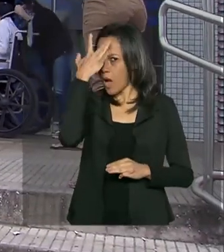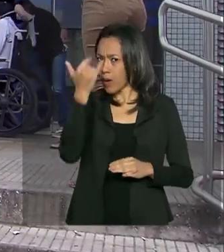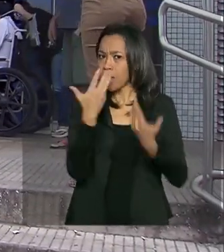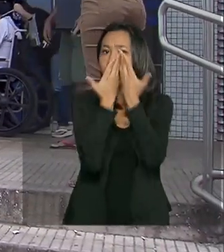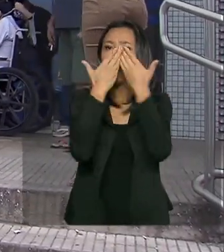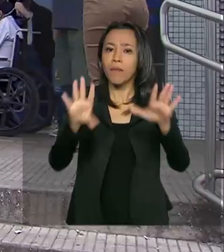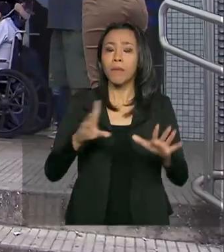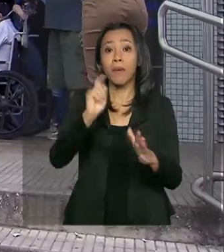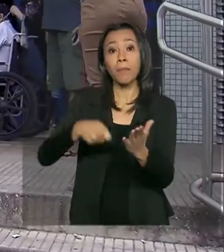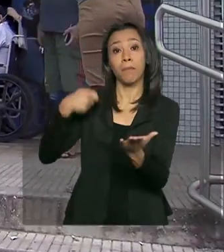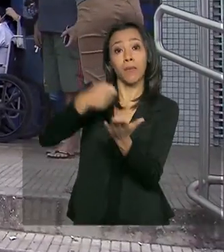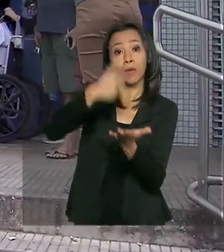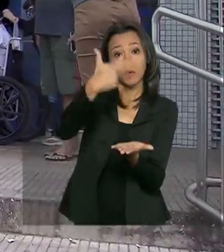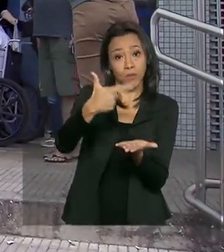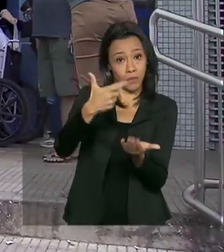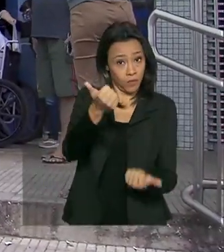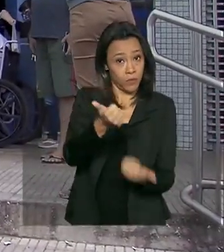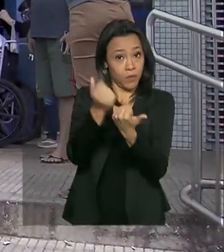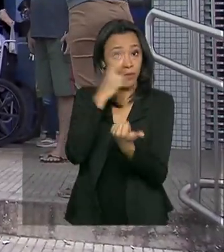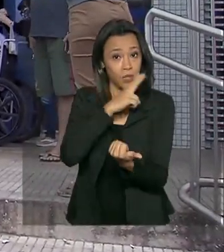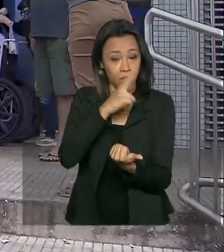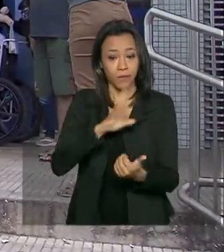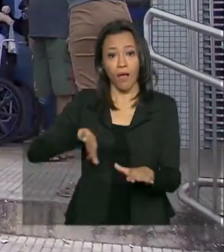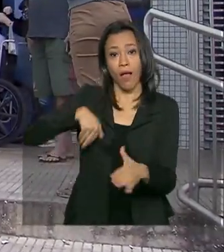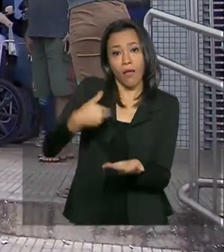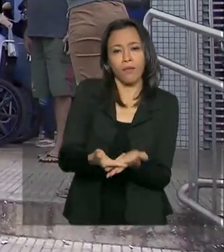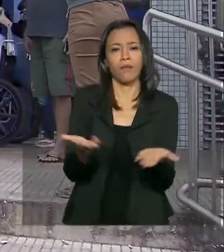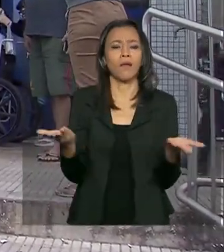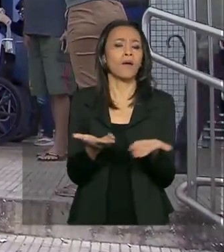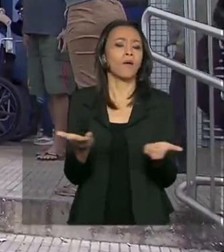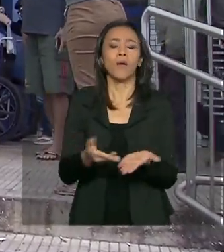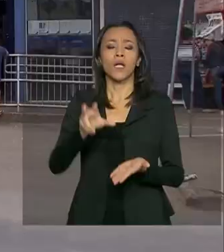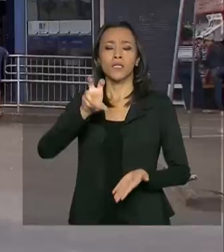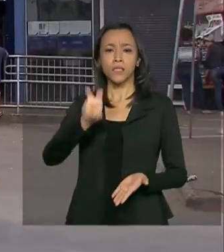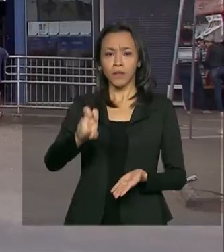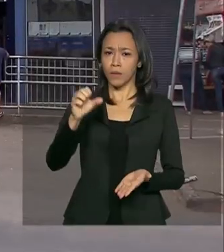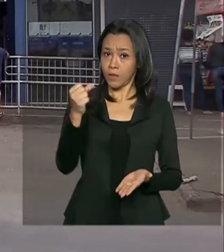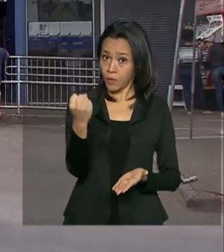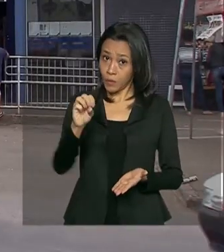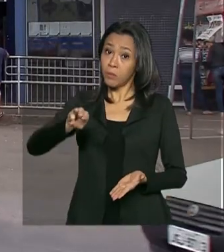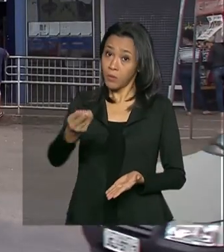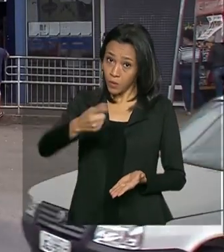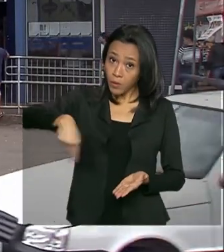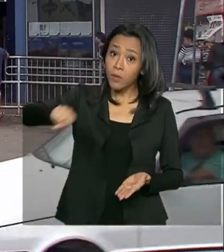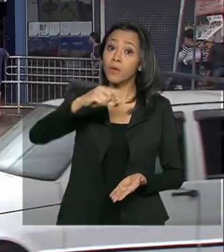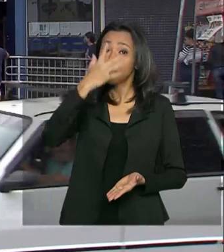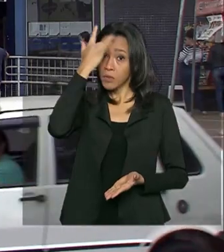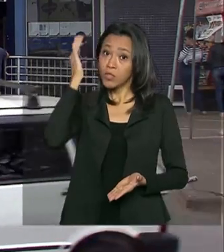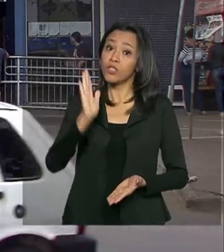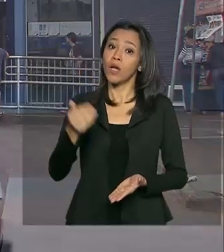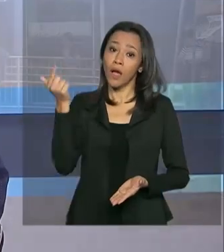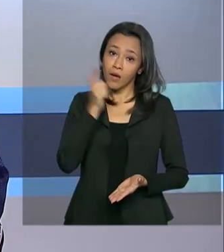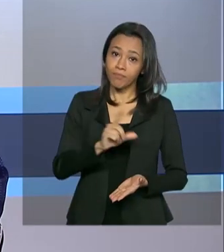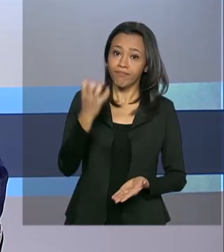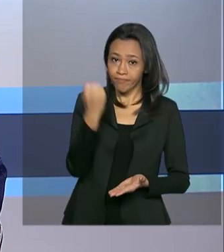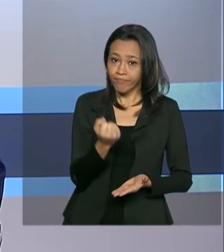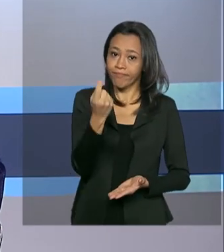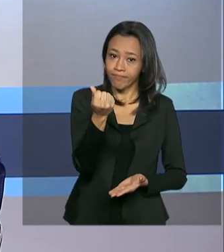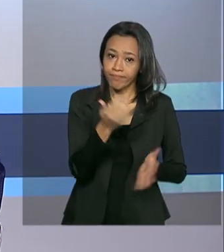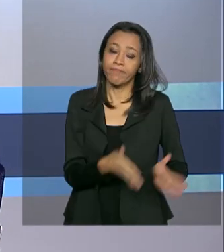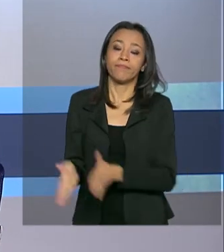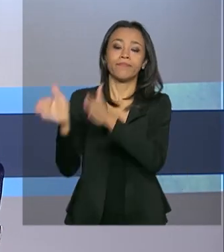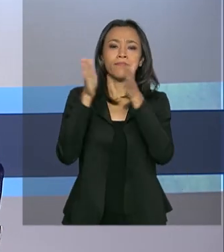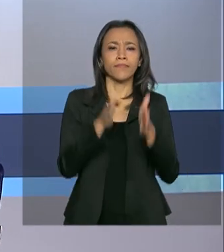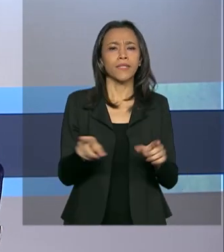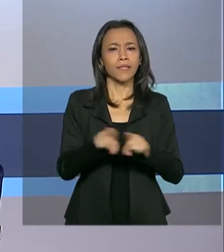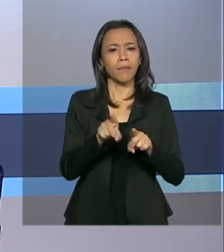parcela do auxílio emergencial. Até agora, quase 58 milhões de pessoas receberam o benefício. E veja